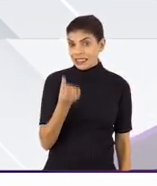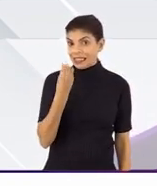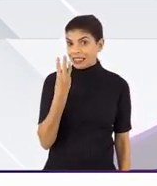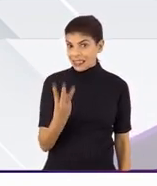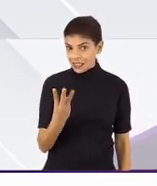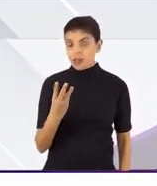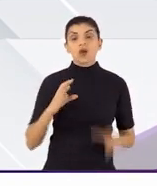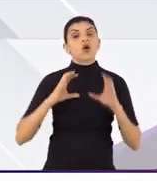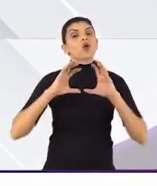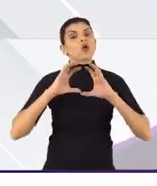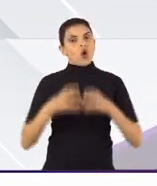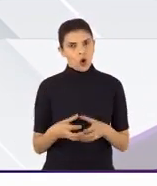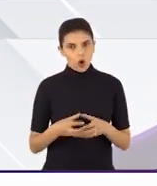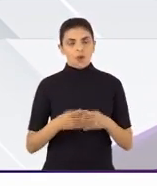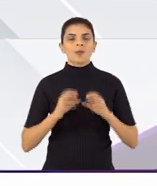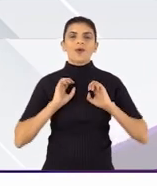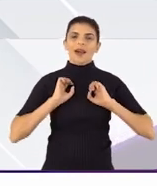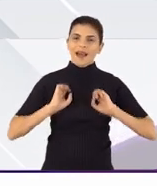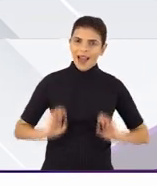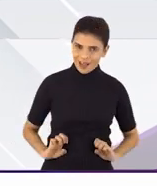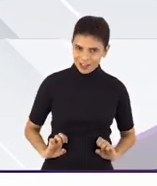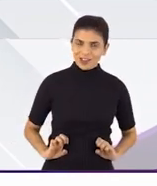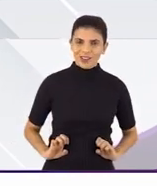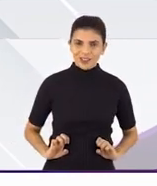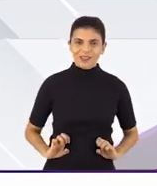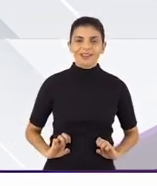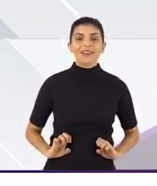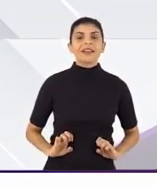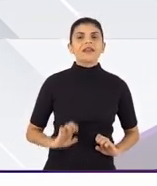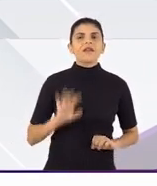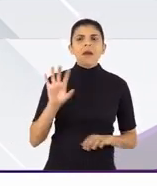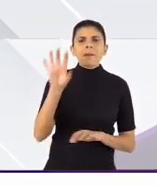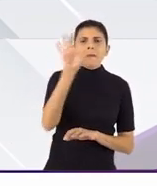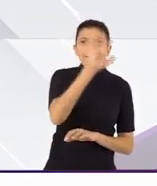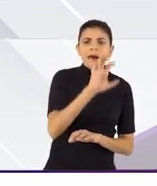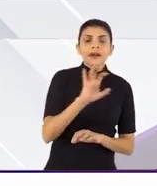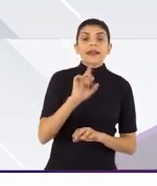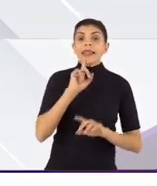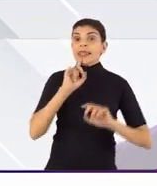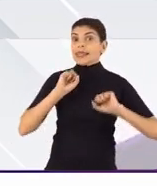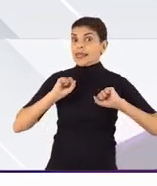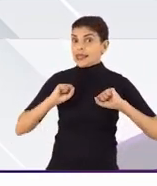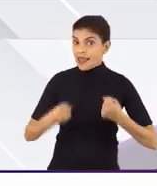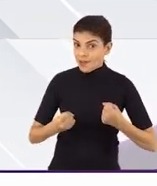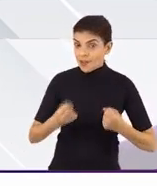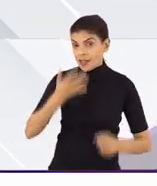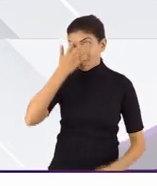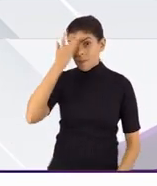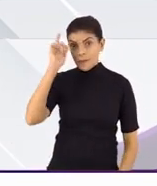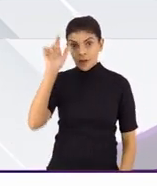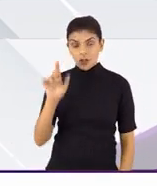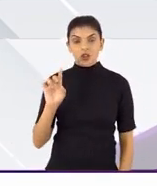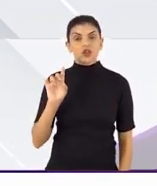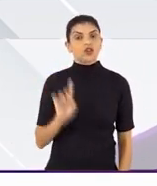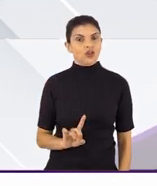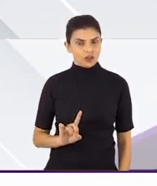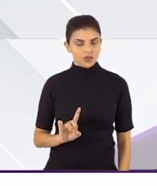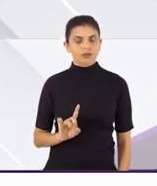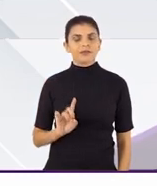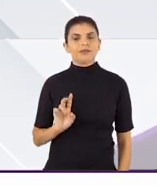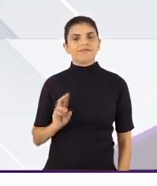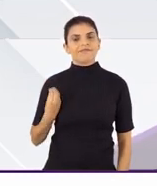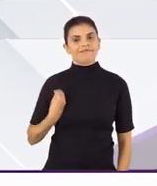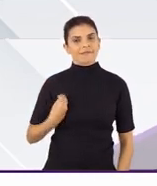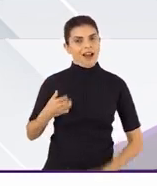de 863 Comitês de Ética espalhados em defender os direitos dos participantes de pesquisa.